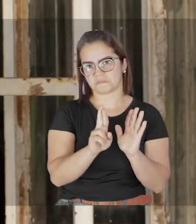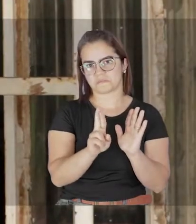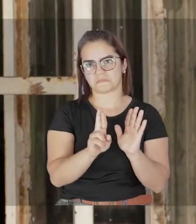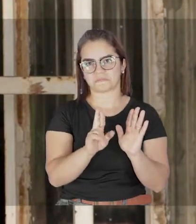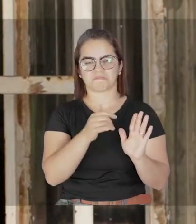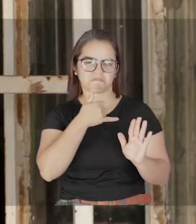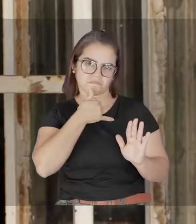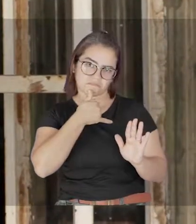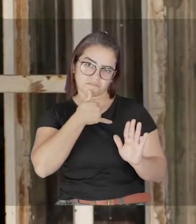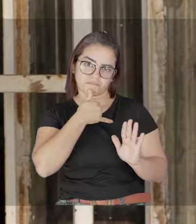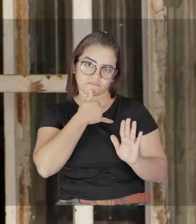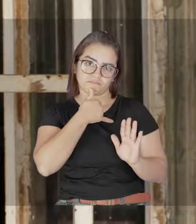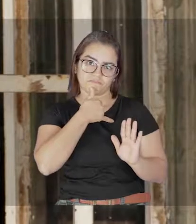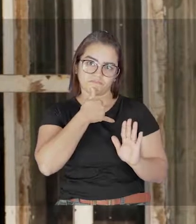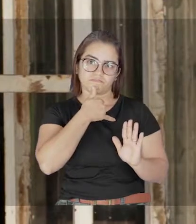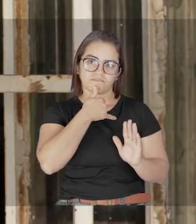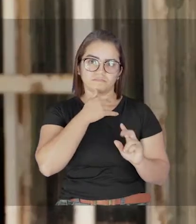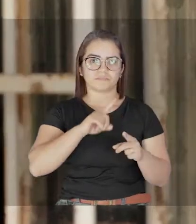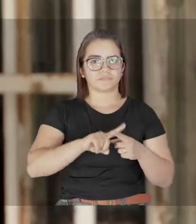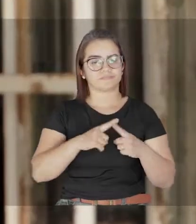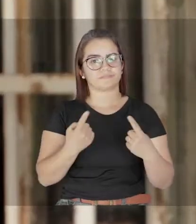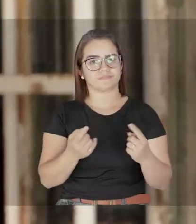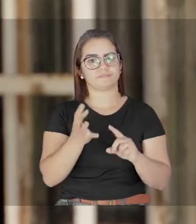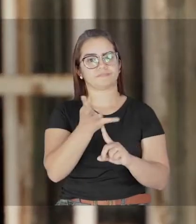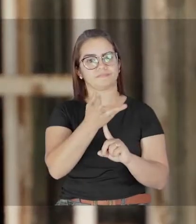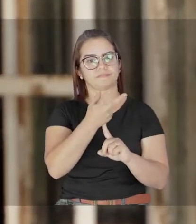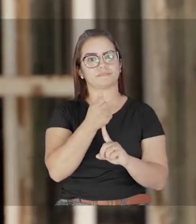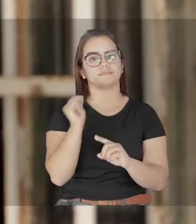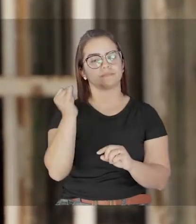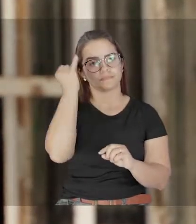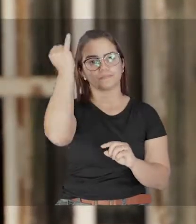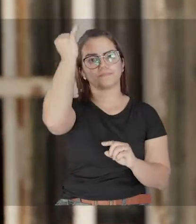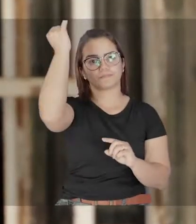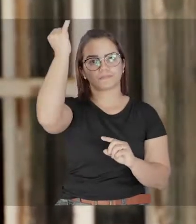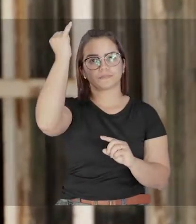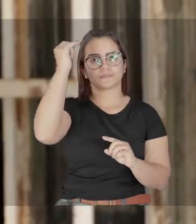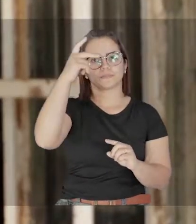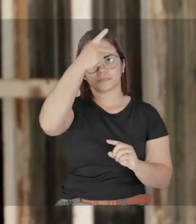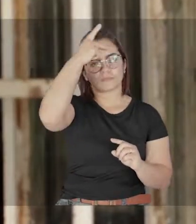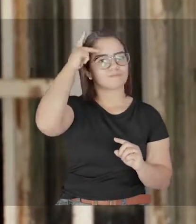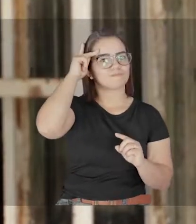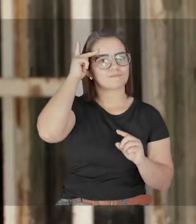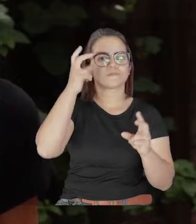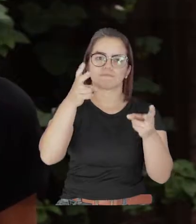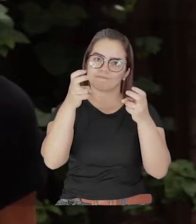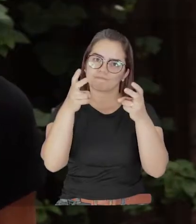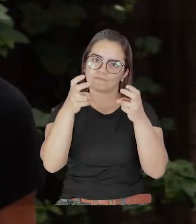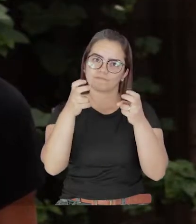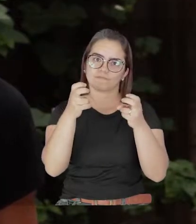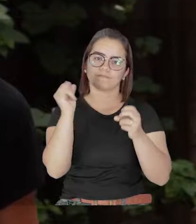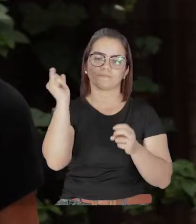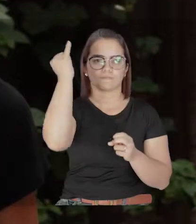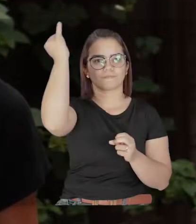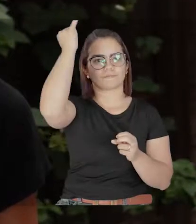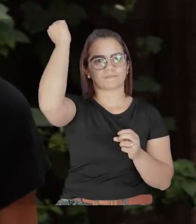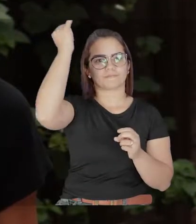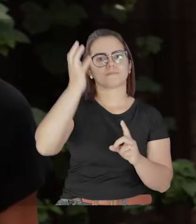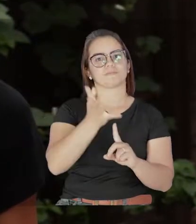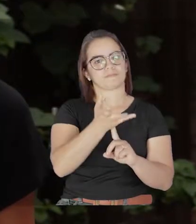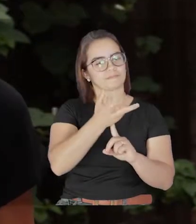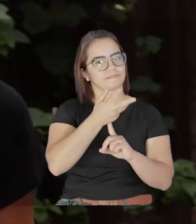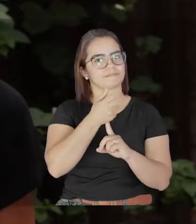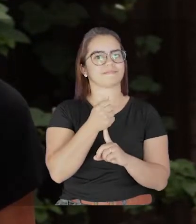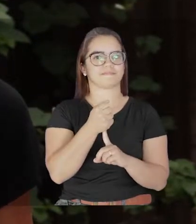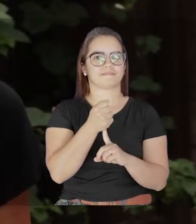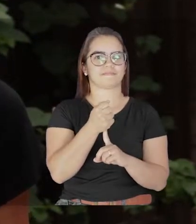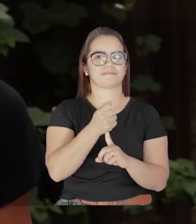triste. arte é uma coisa muito importante e as pessoas não conseguem ainda ver aqui na cidade, não conseguem ver o quanto é importante. E as pessoas